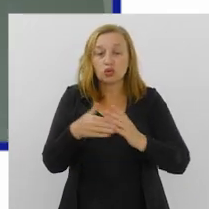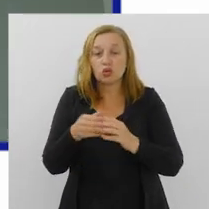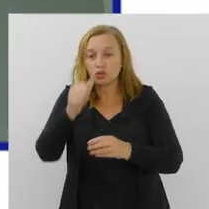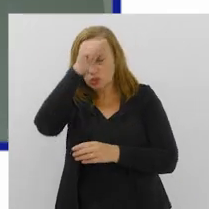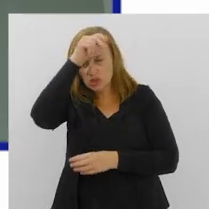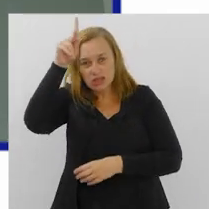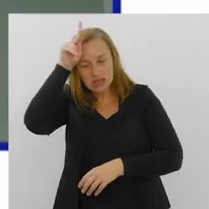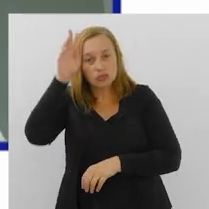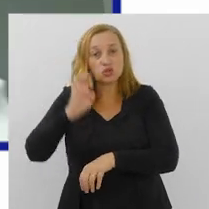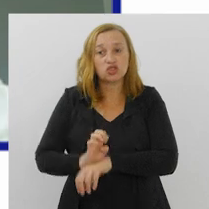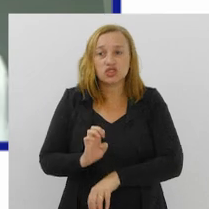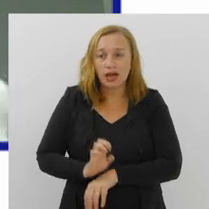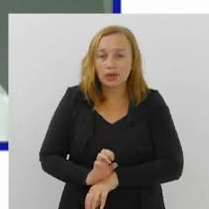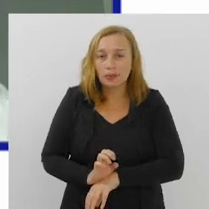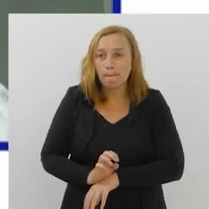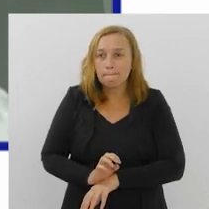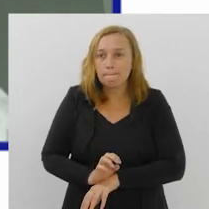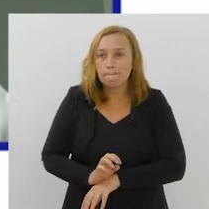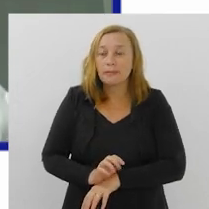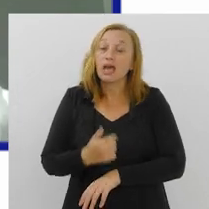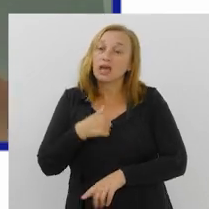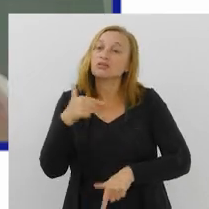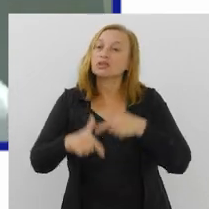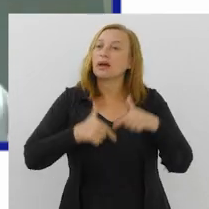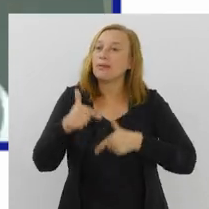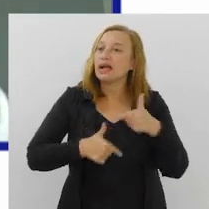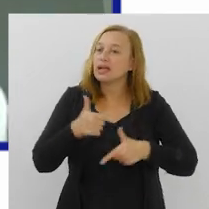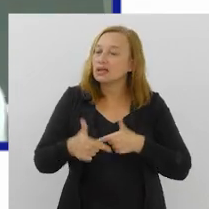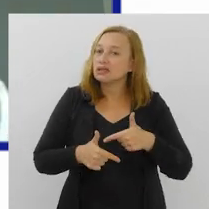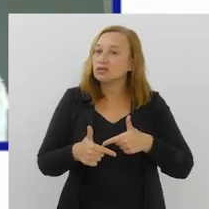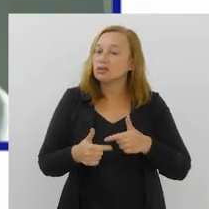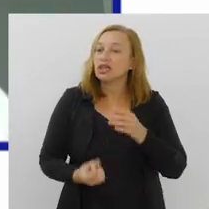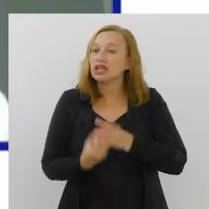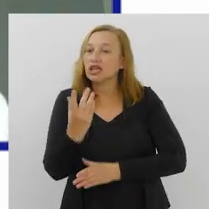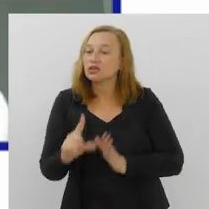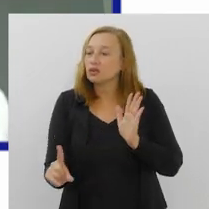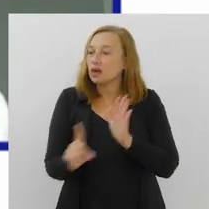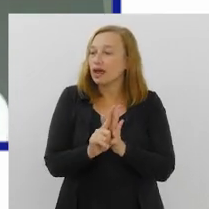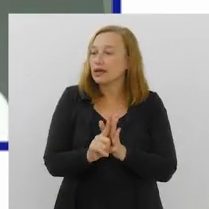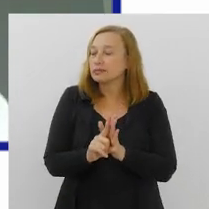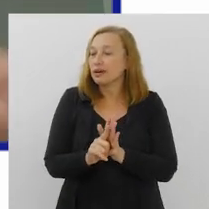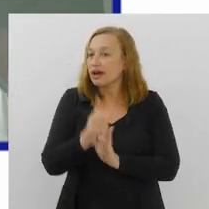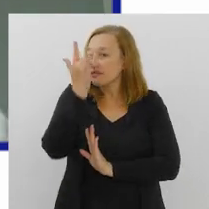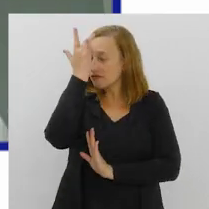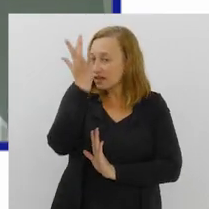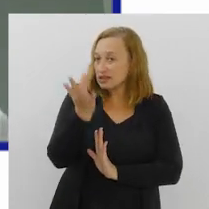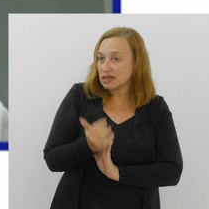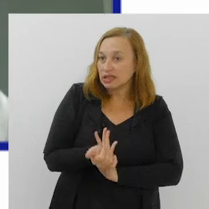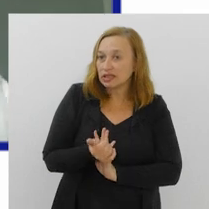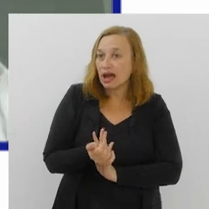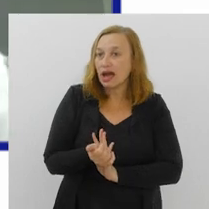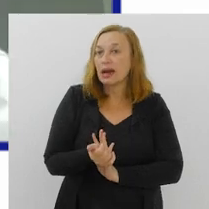os municípios do Estado. E eu estou trabalhando, fazendo leis para que facilite